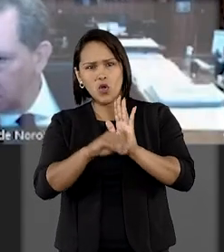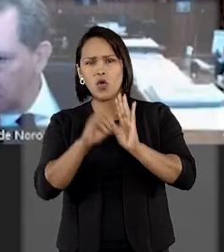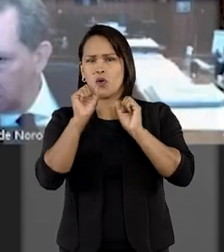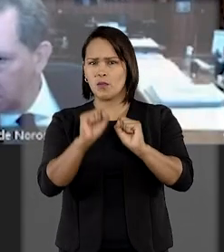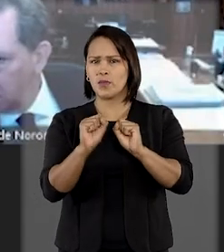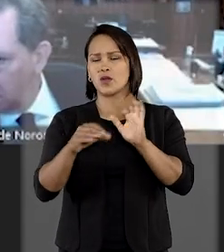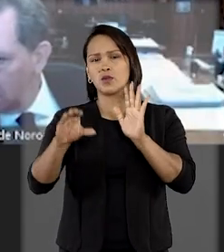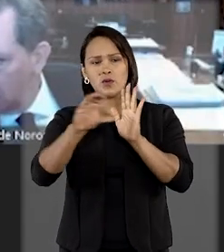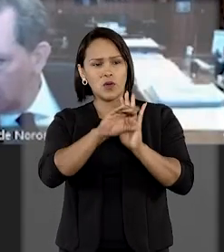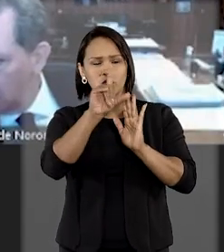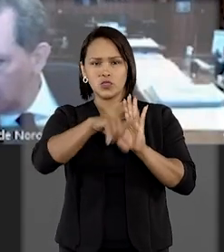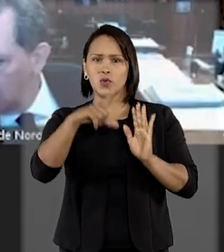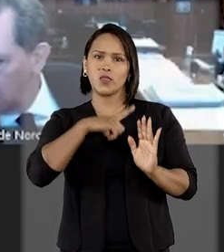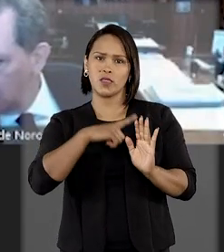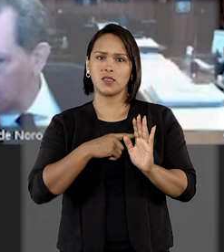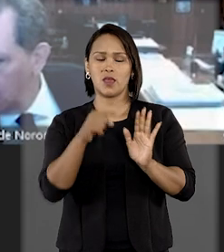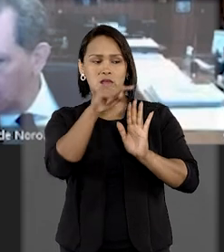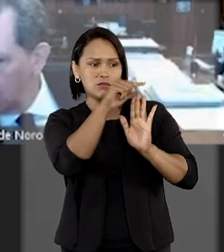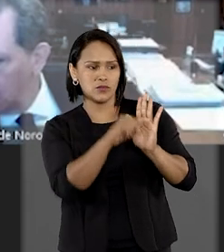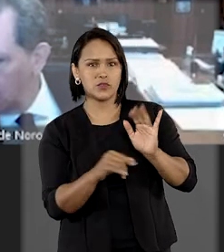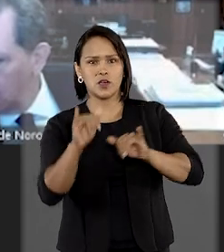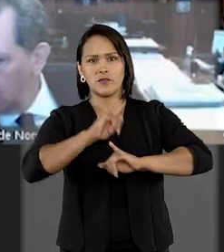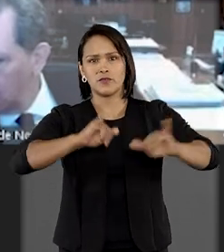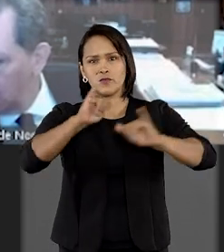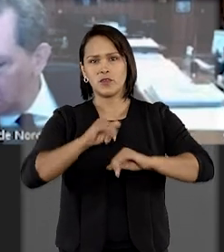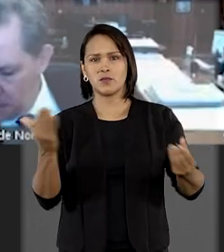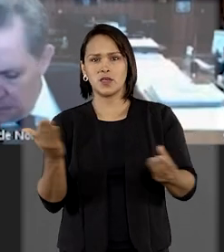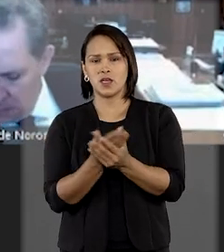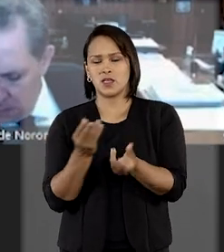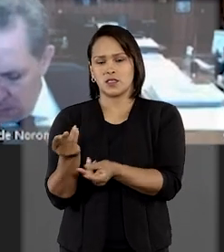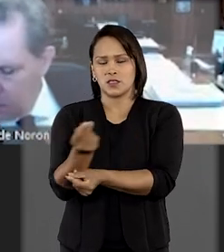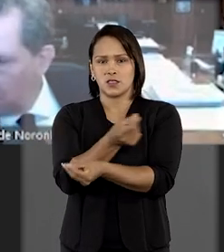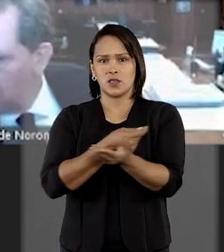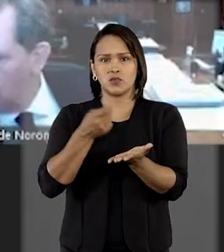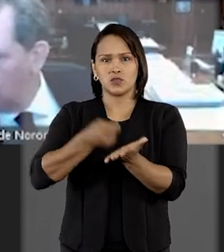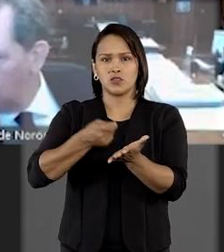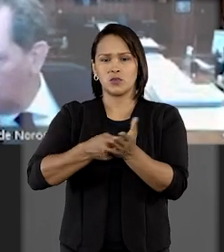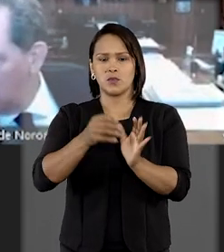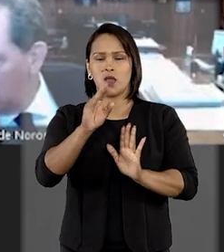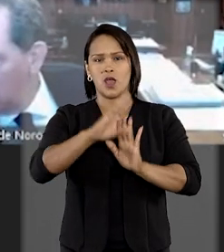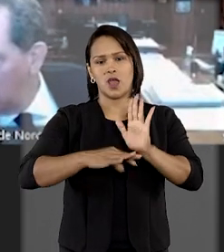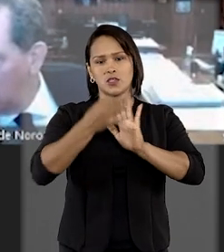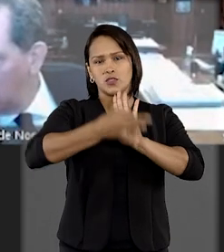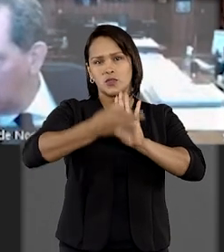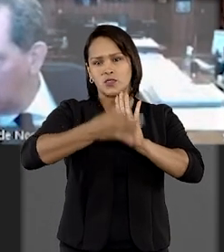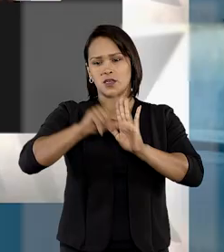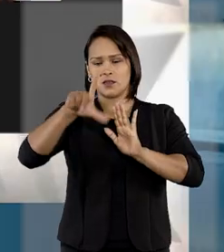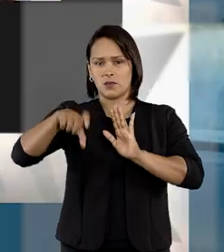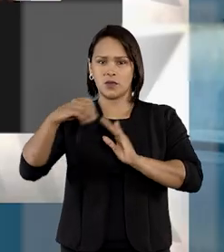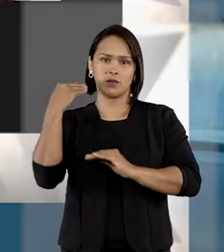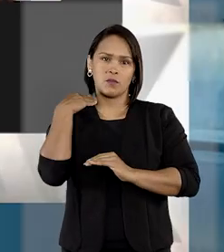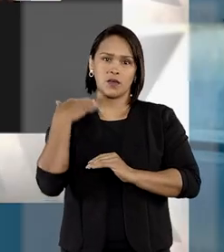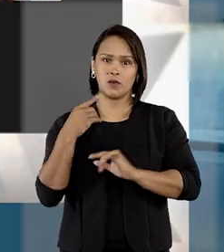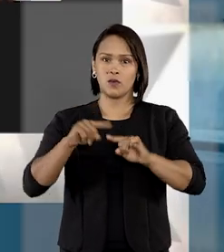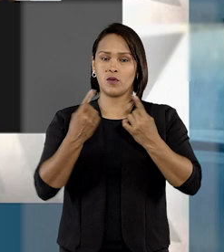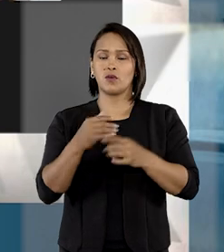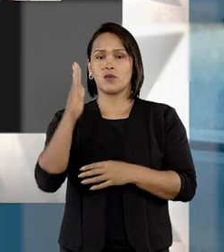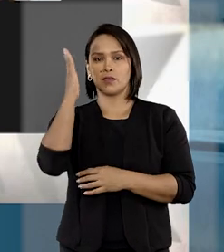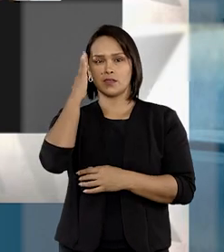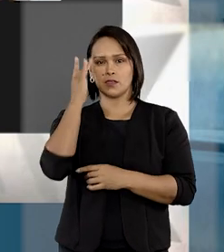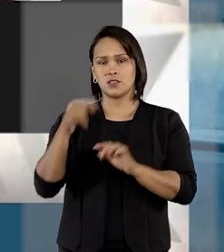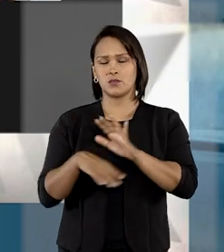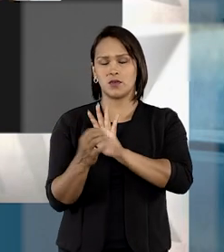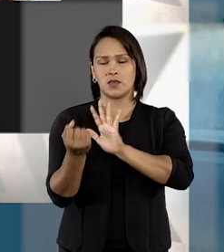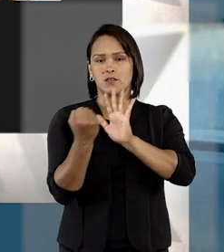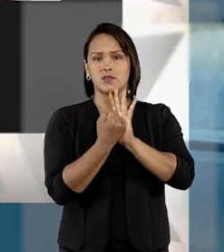citação do devedor na ação de cobrança ajuizada pelo credor concessionário. Com esse entendimento fixado por maioria de